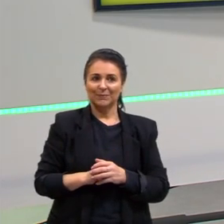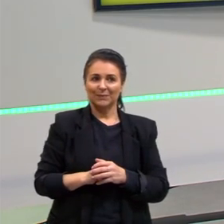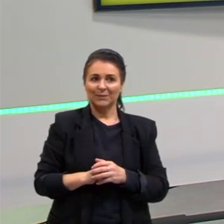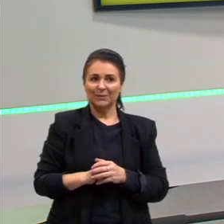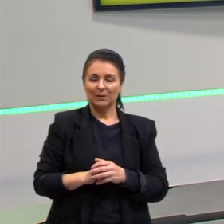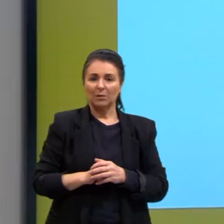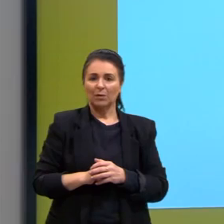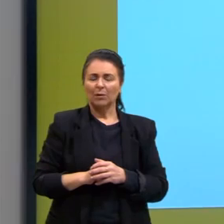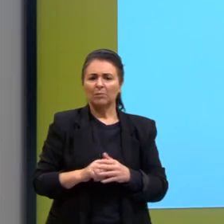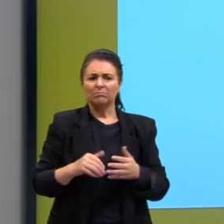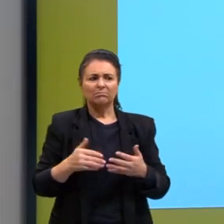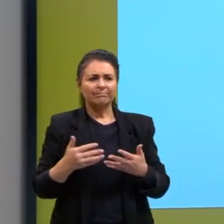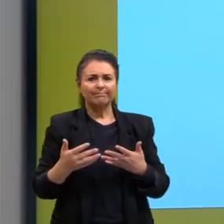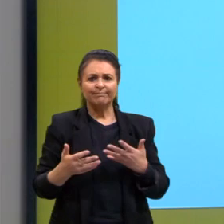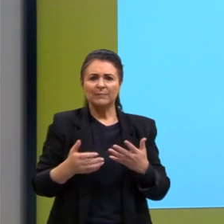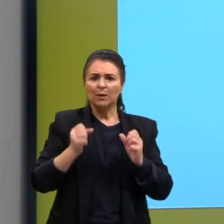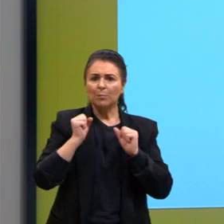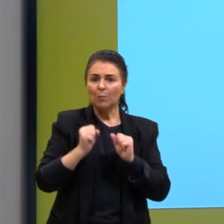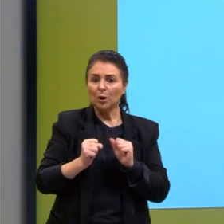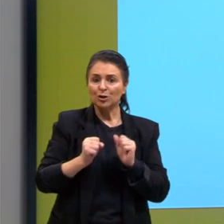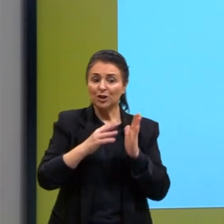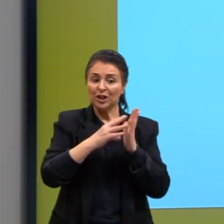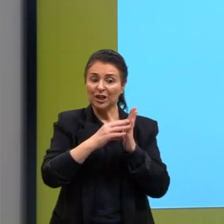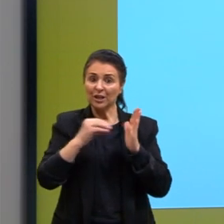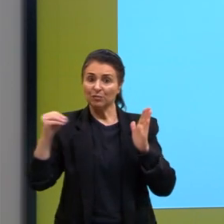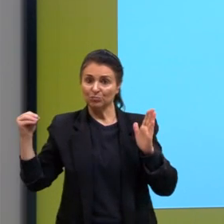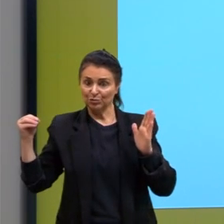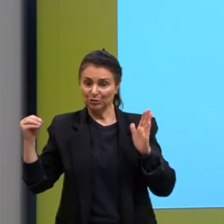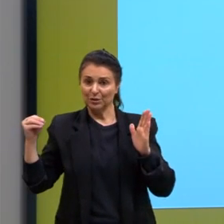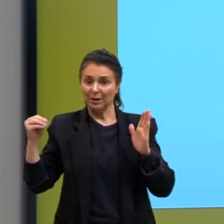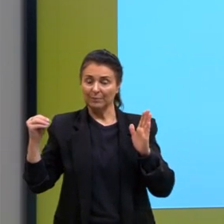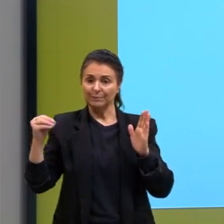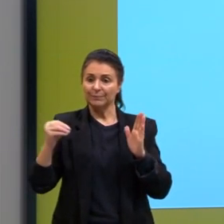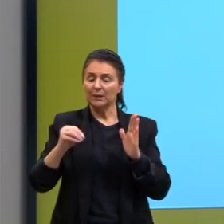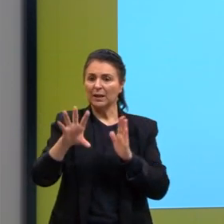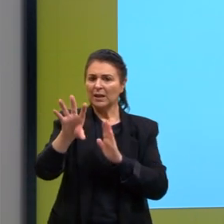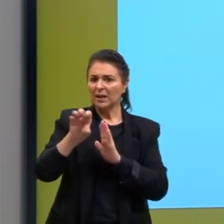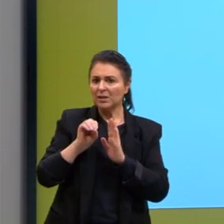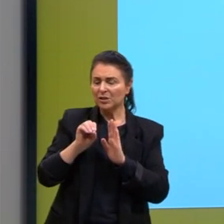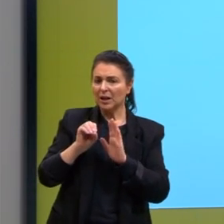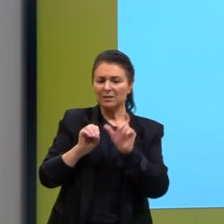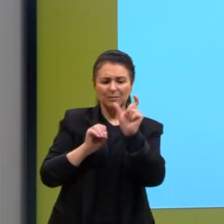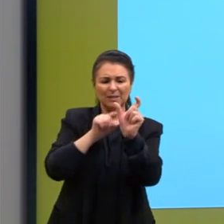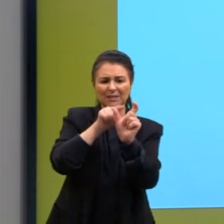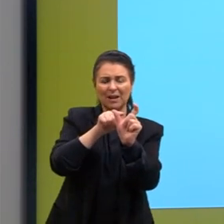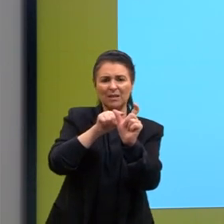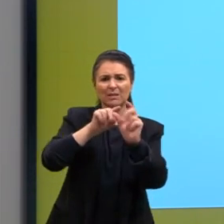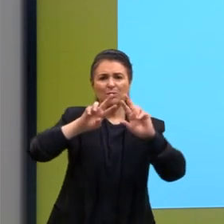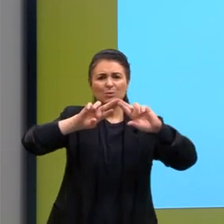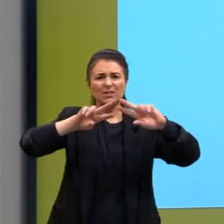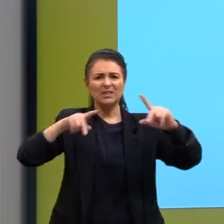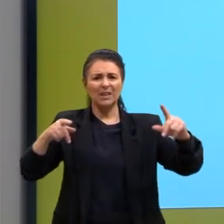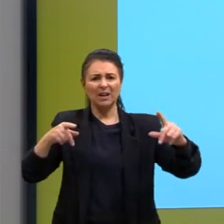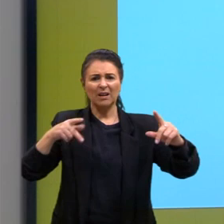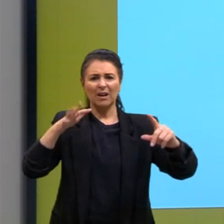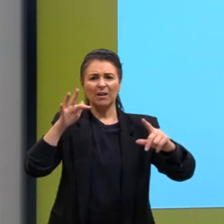de onde pode ser retirados esses fragmentos de DNA que diz aqui a questão?